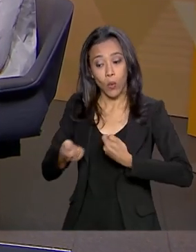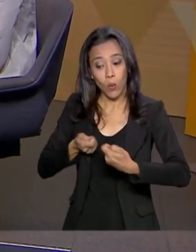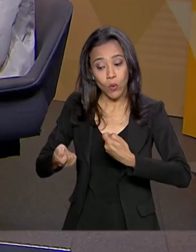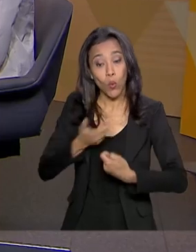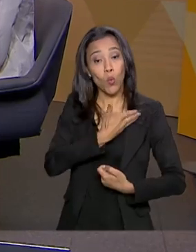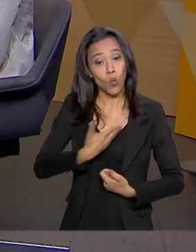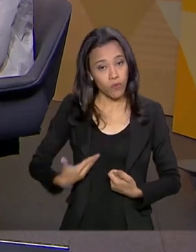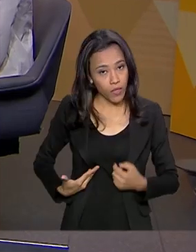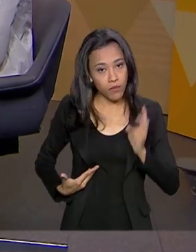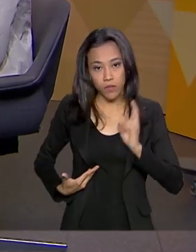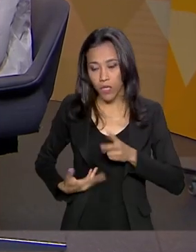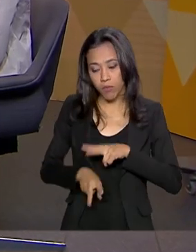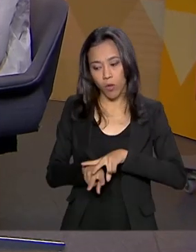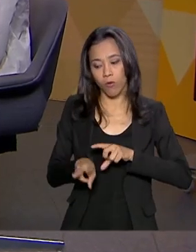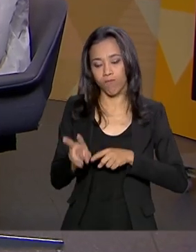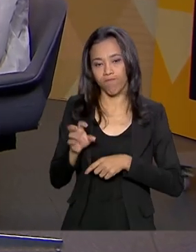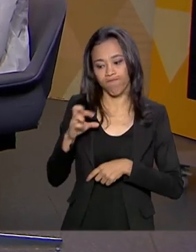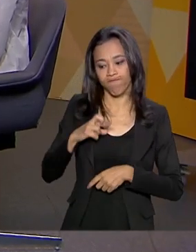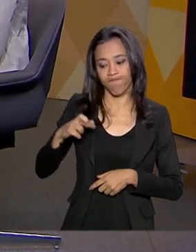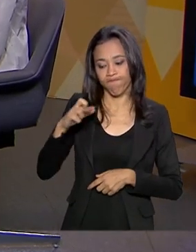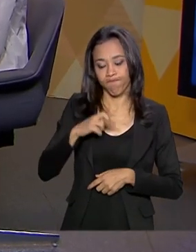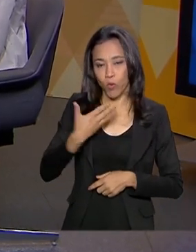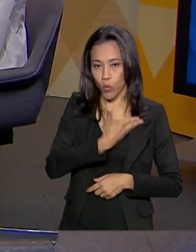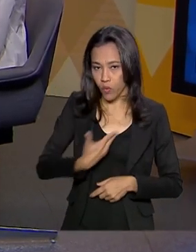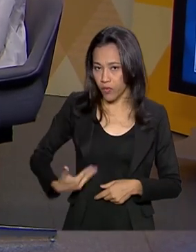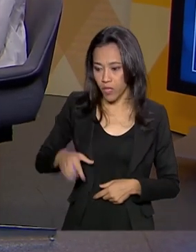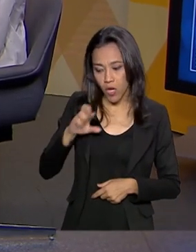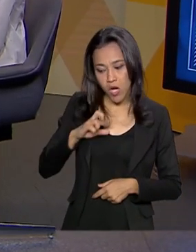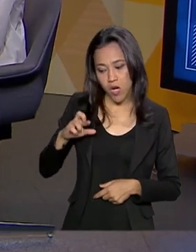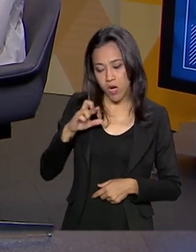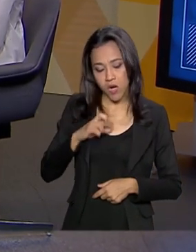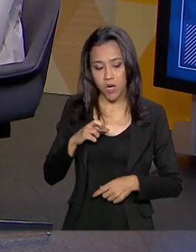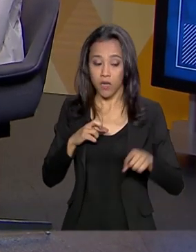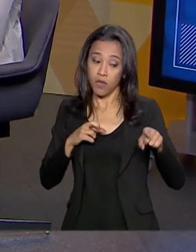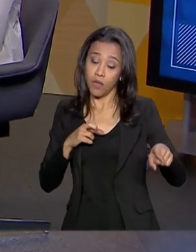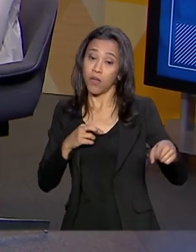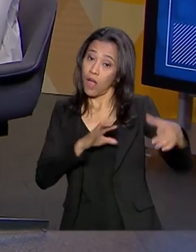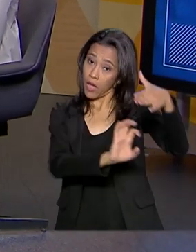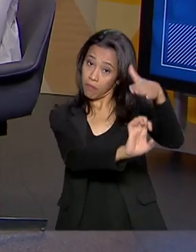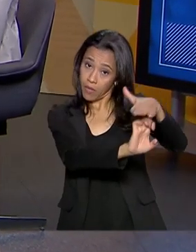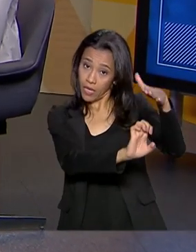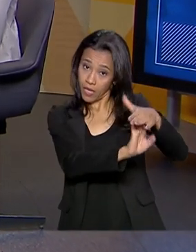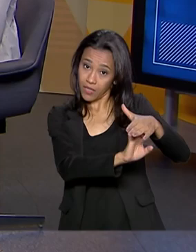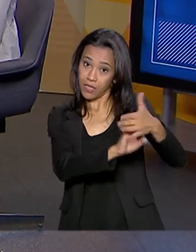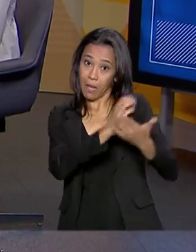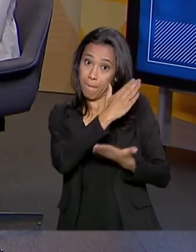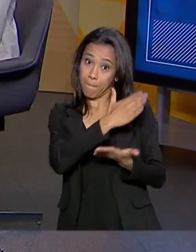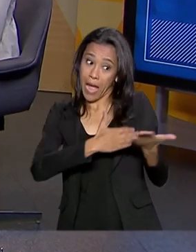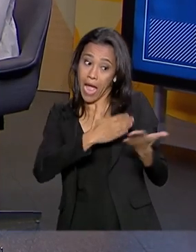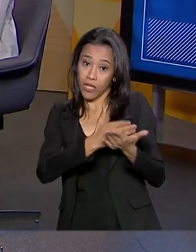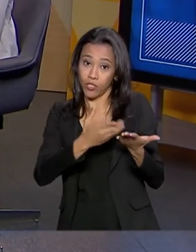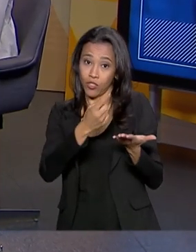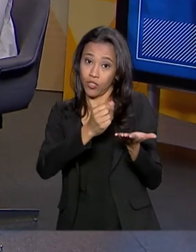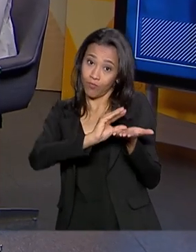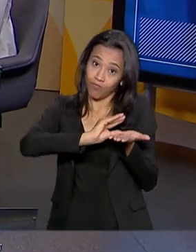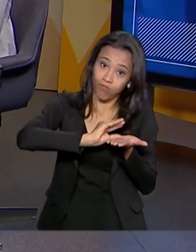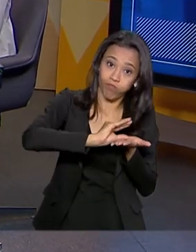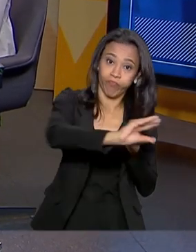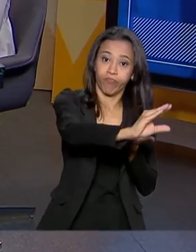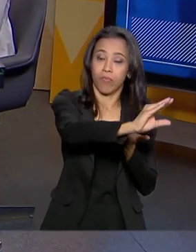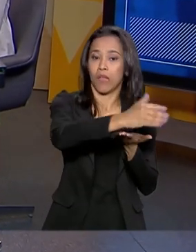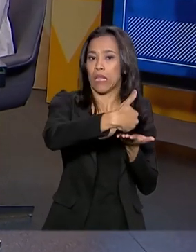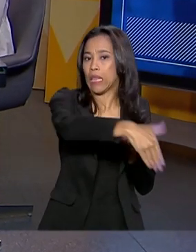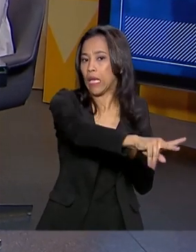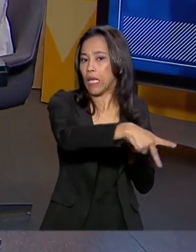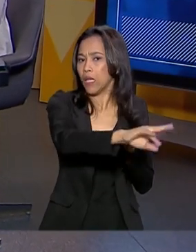público. Então, não seria uma parceria com a iniciativa privada em que você teria a maior parte do capital com o privado, mas